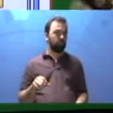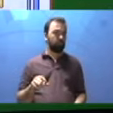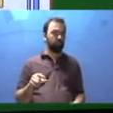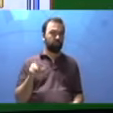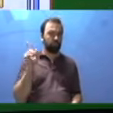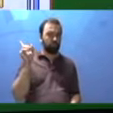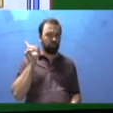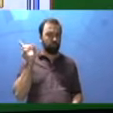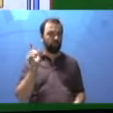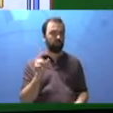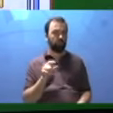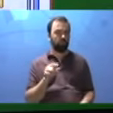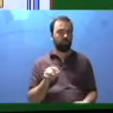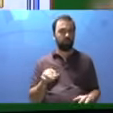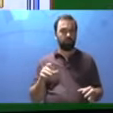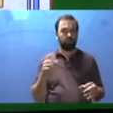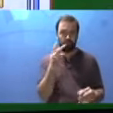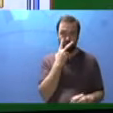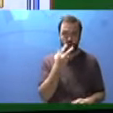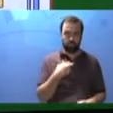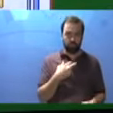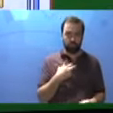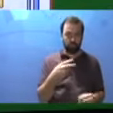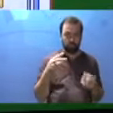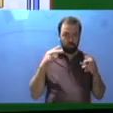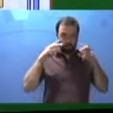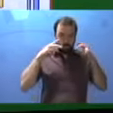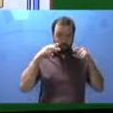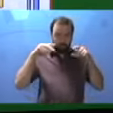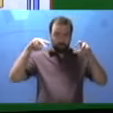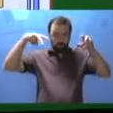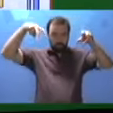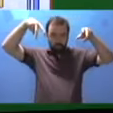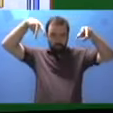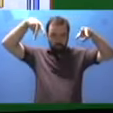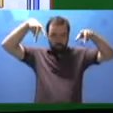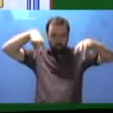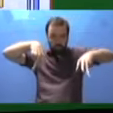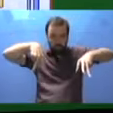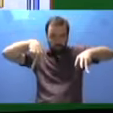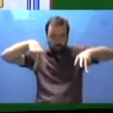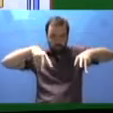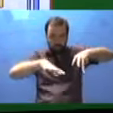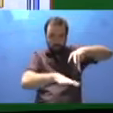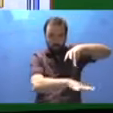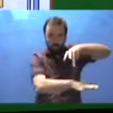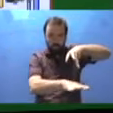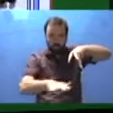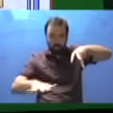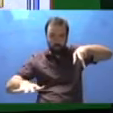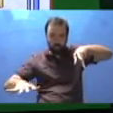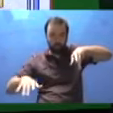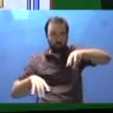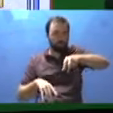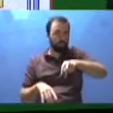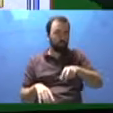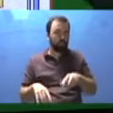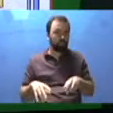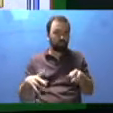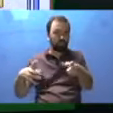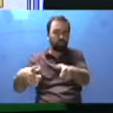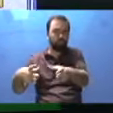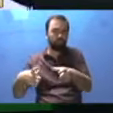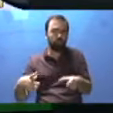elas. Olha aqui. Eu estou vendo, essa visão é vertical. Estou vendo de cima? E aqui eu consigo ver os